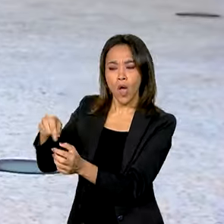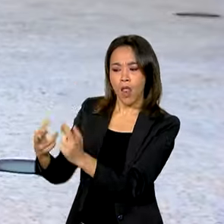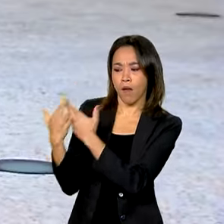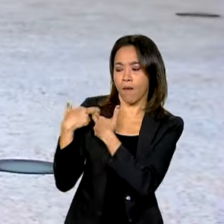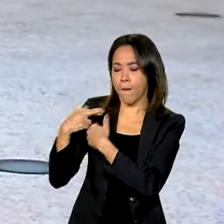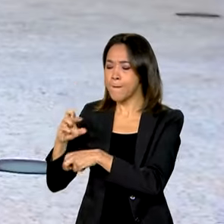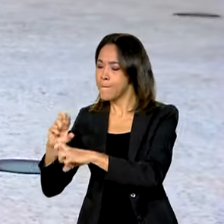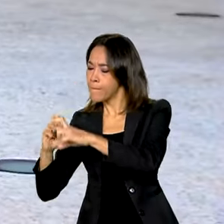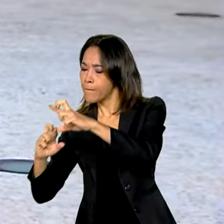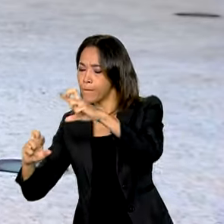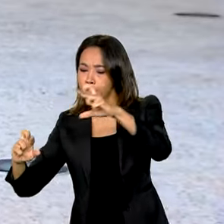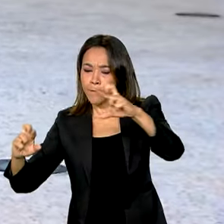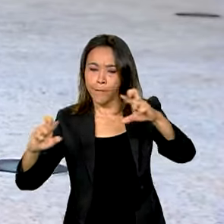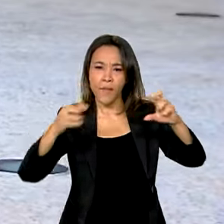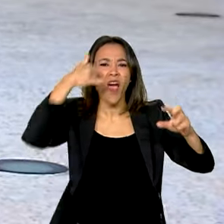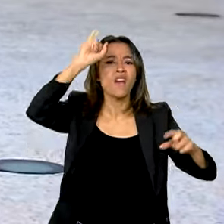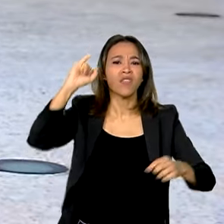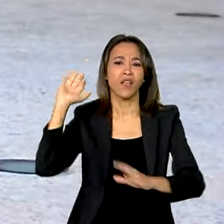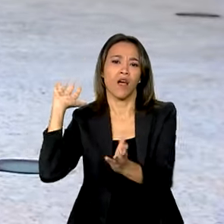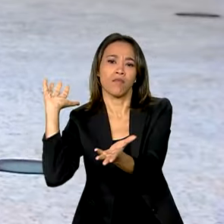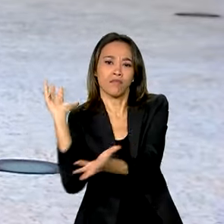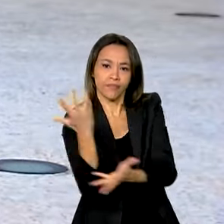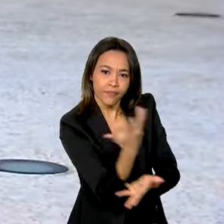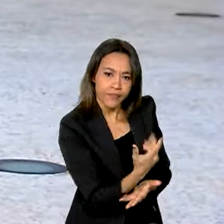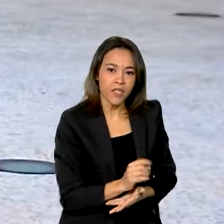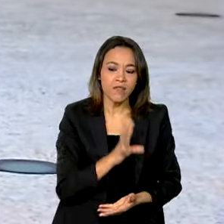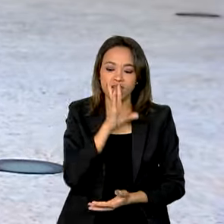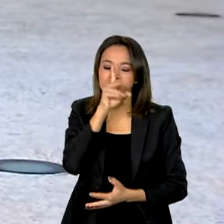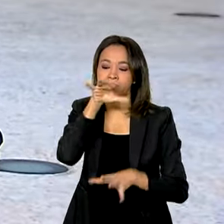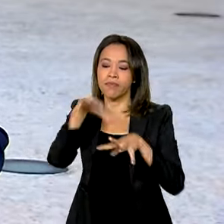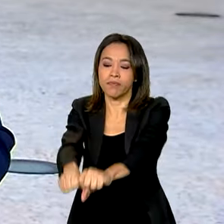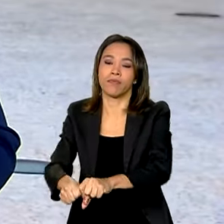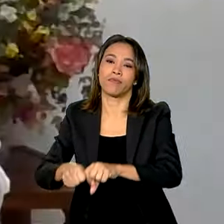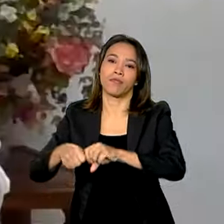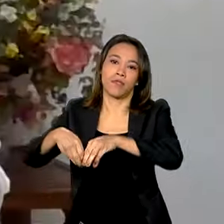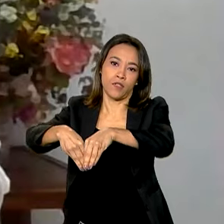desmatamento e também a invasão às terras indígenas. Vamos ver.